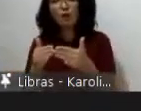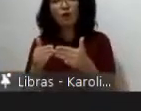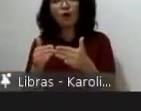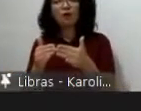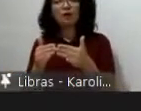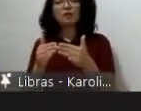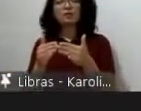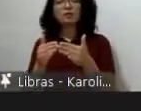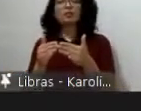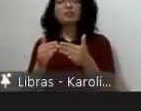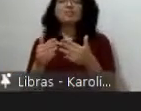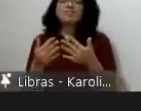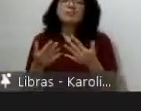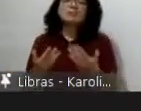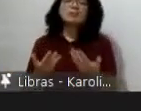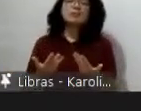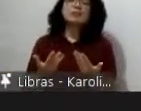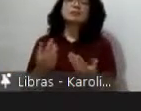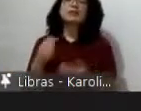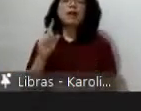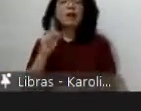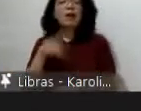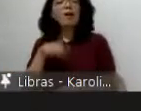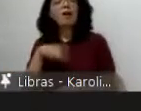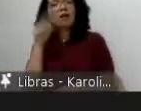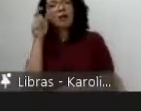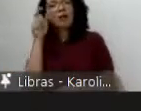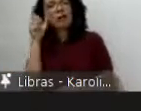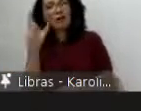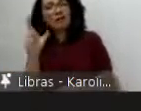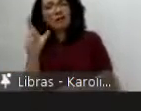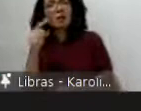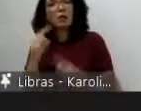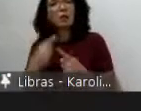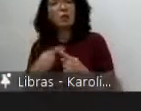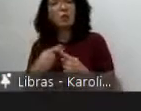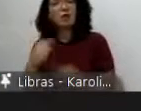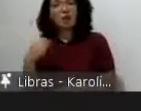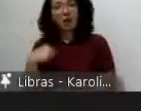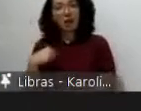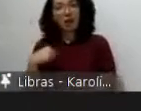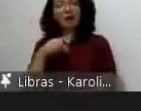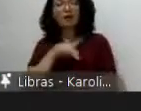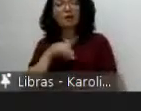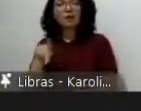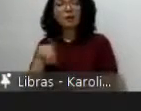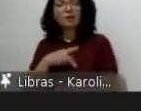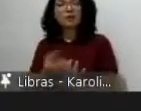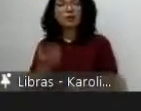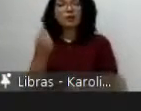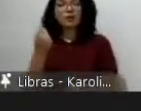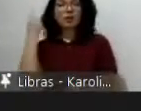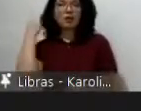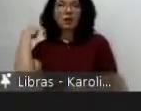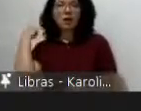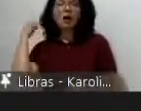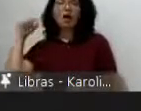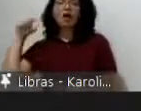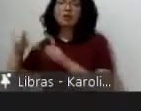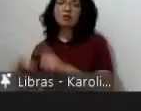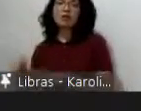bem interessante porque quando eu dava aula nos Estados Unidos e que eu passei nesse concurso